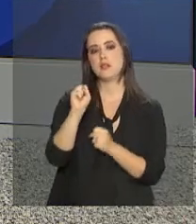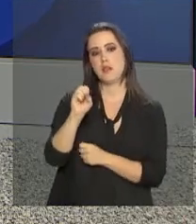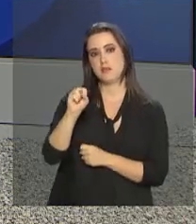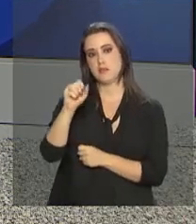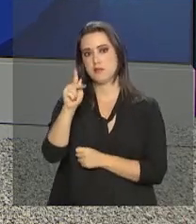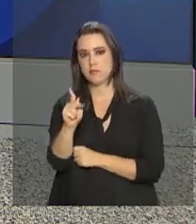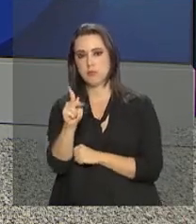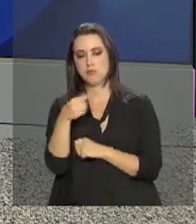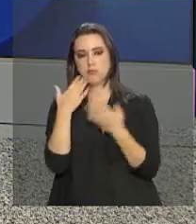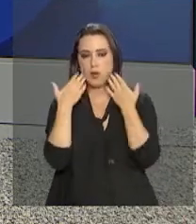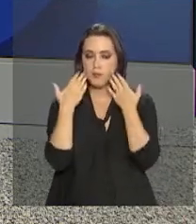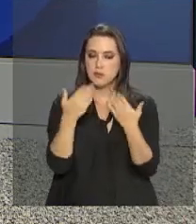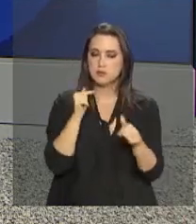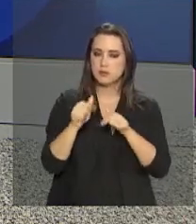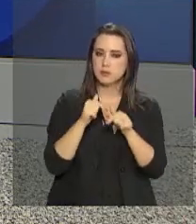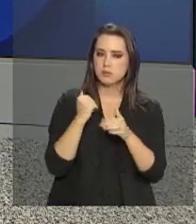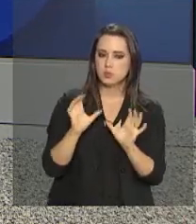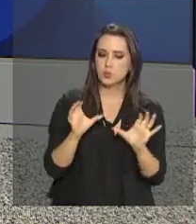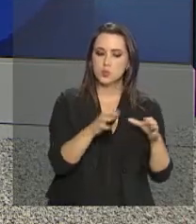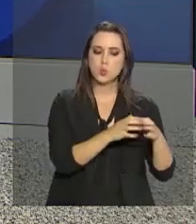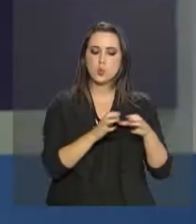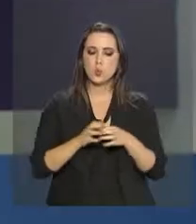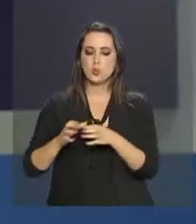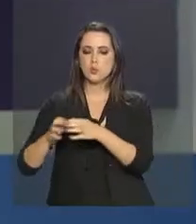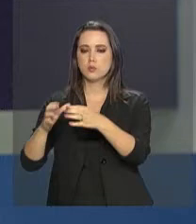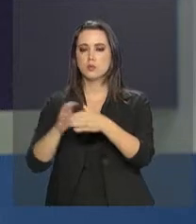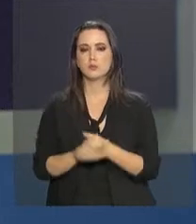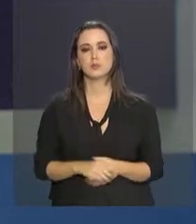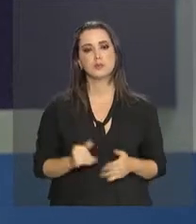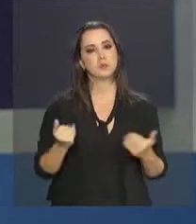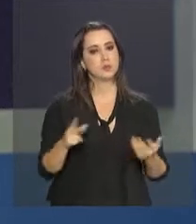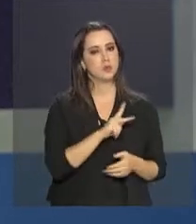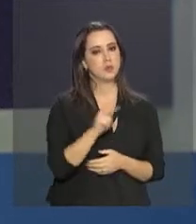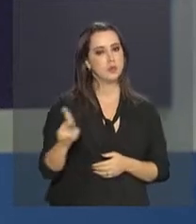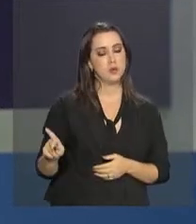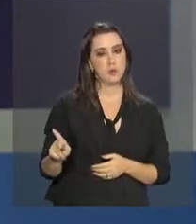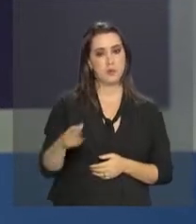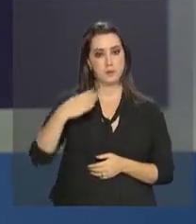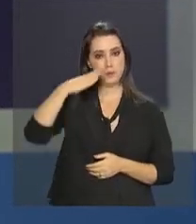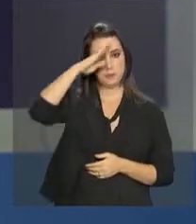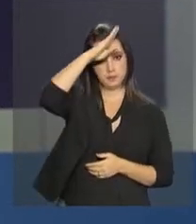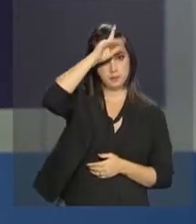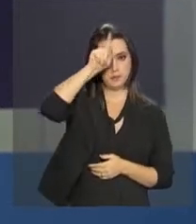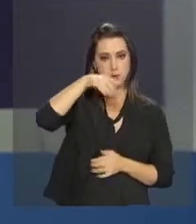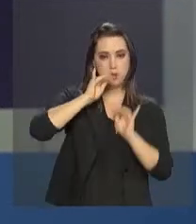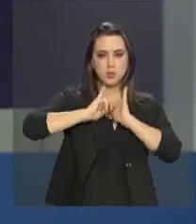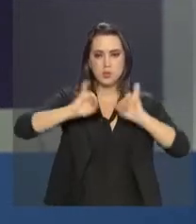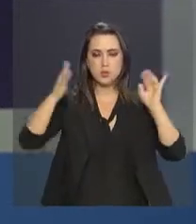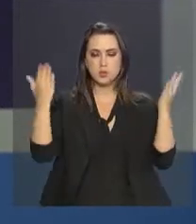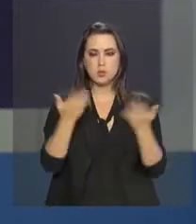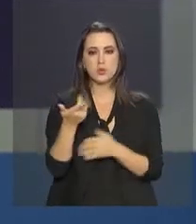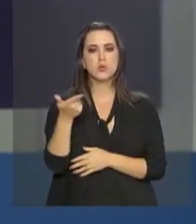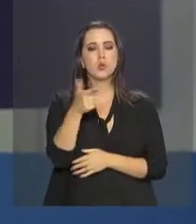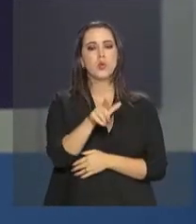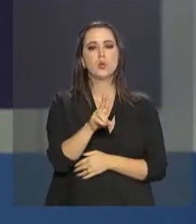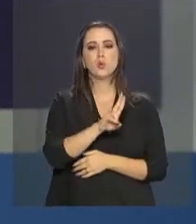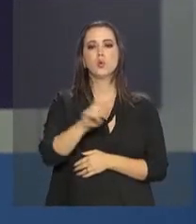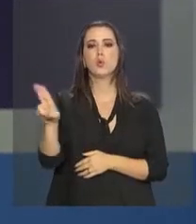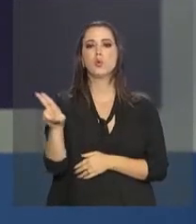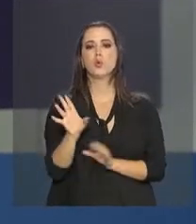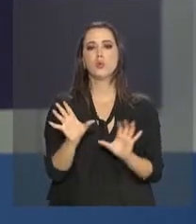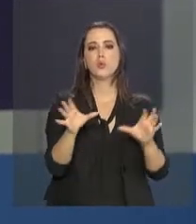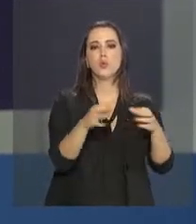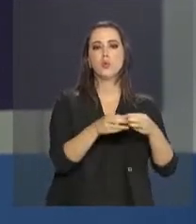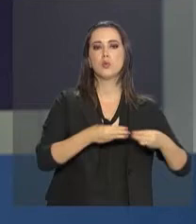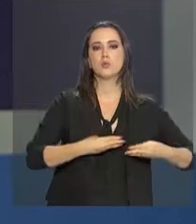apresentações sobre o trabalho nesses setores. E o presidente eleito, Jair Bolsonaro, anunciou hoje mais um nome para a